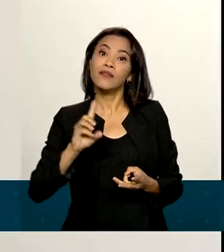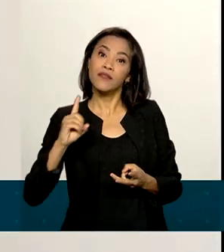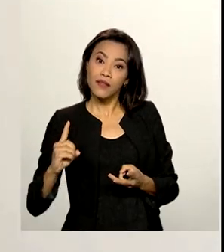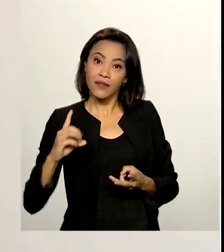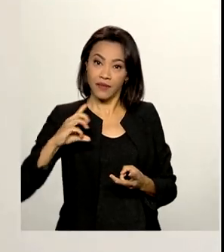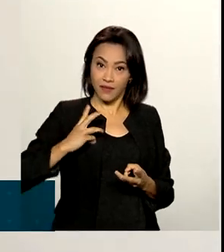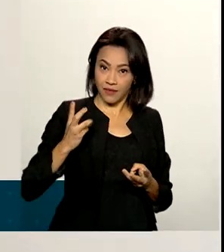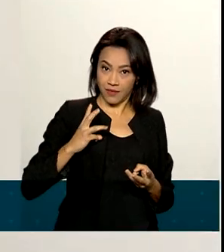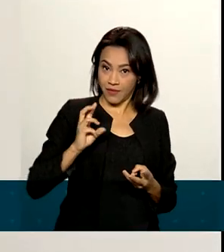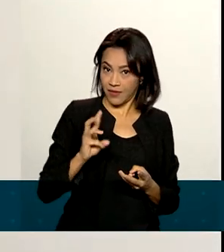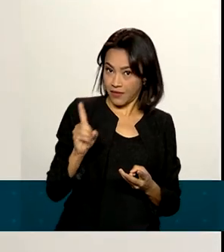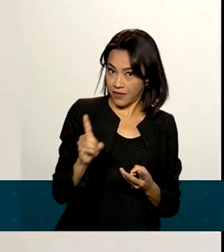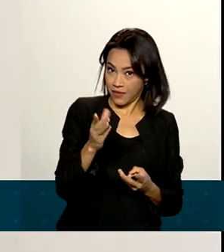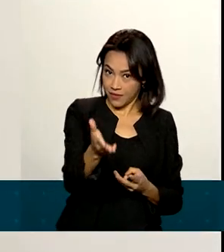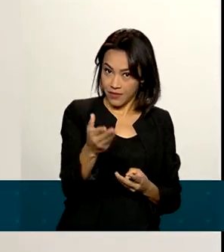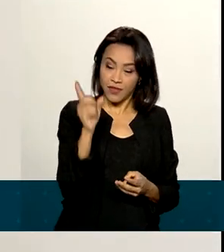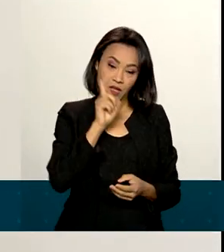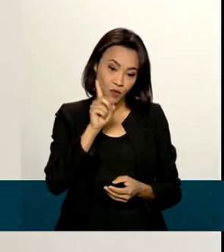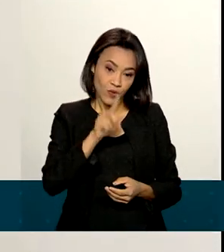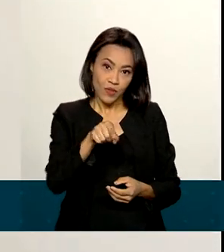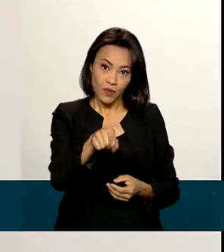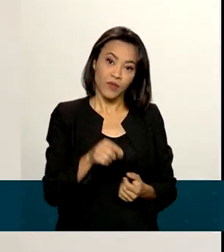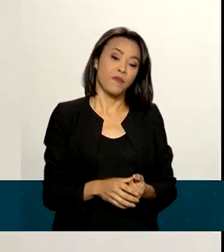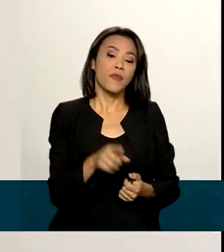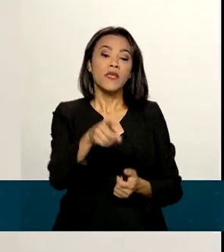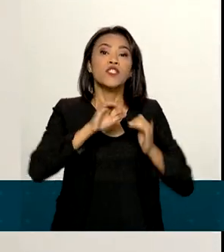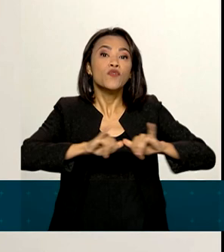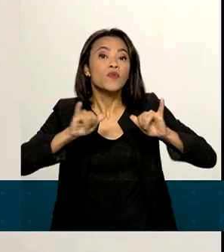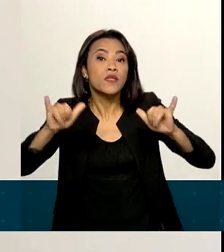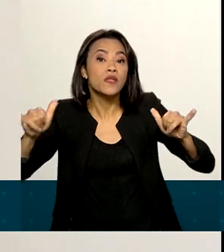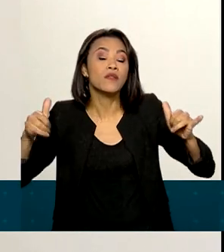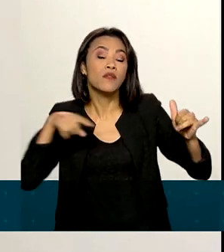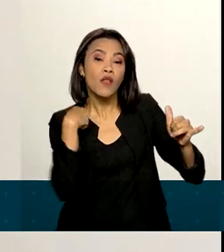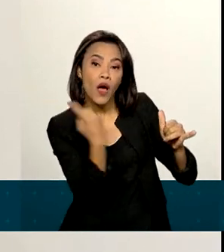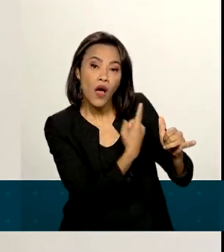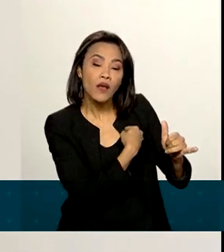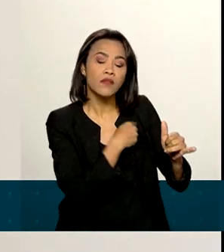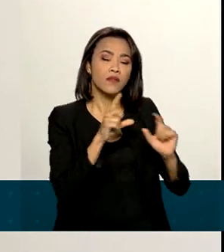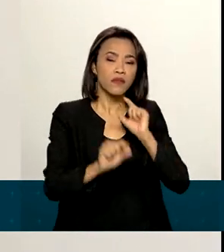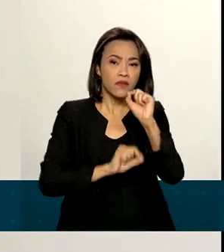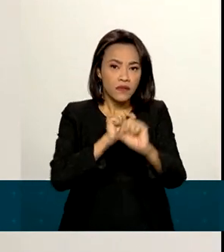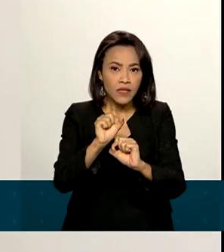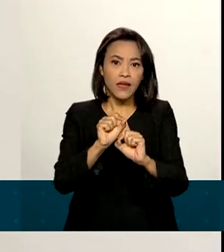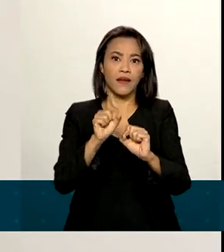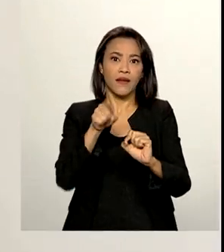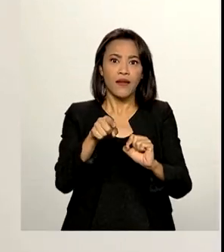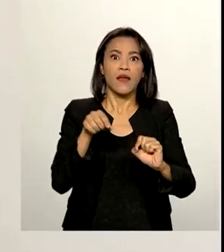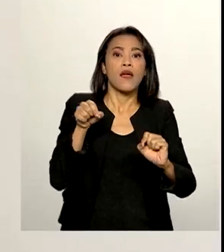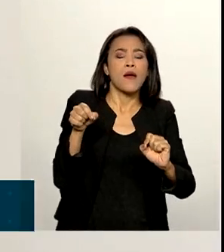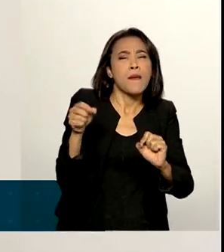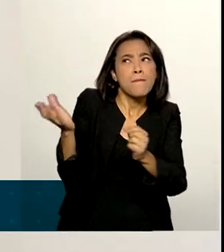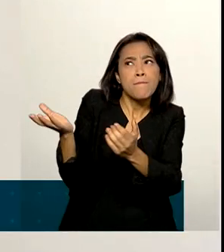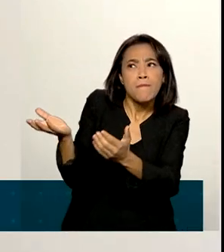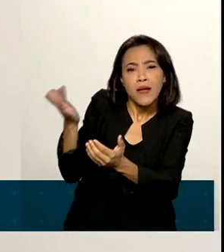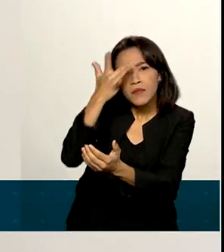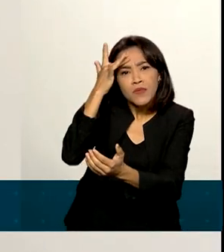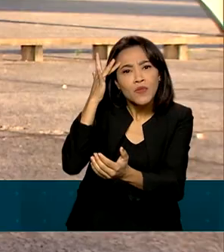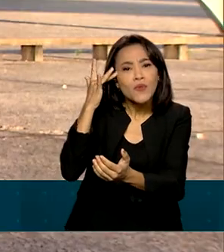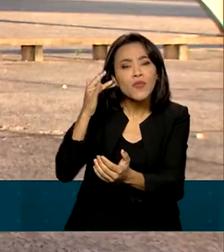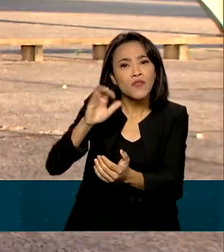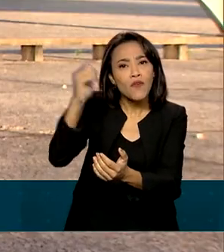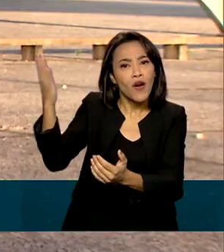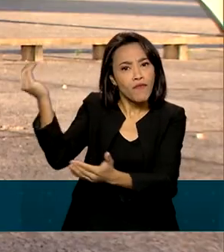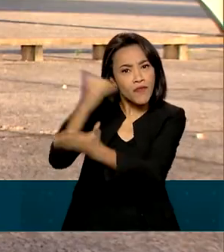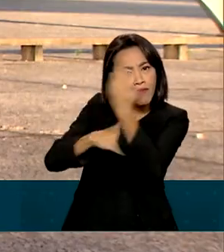publicitárias importantes como essa nos Estados Unidos, estamos buscando a ampliação da vinda de visitantes estrangeiros.